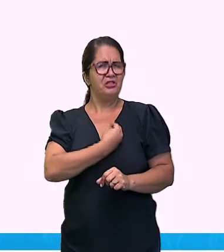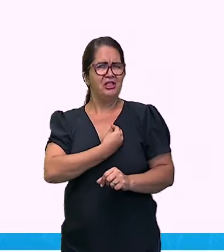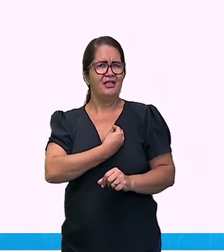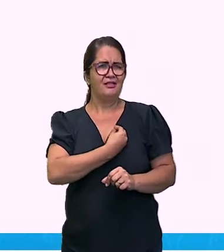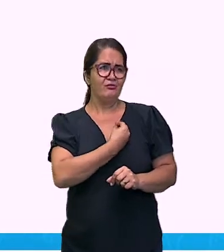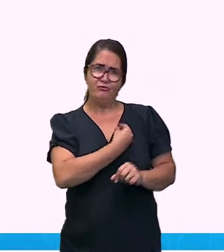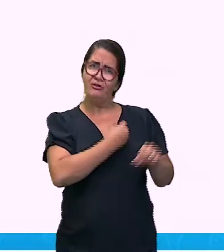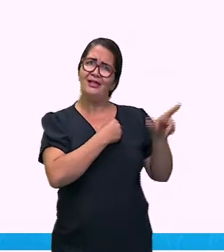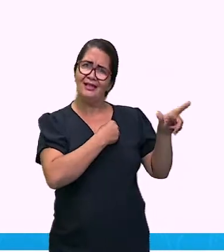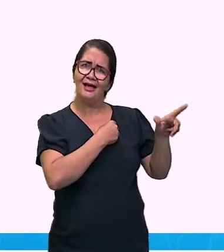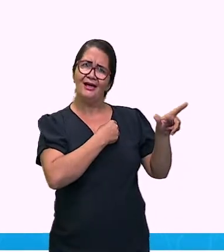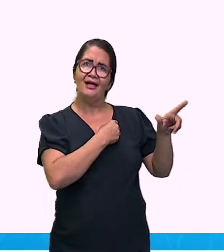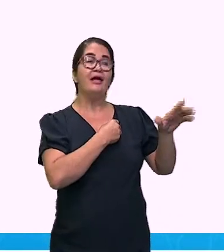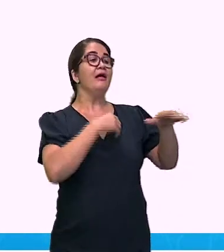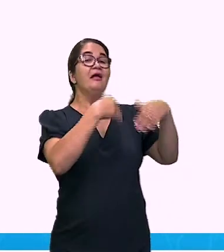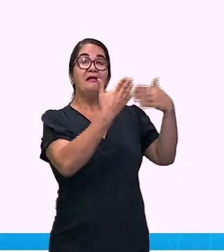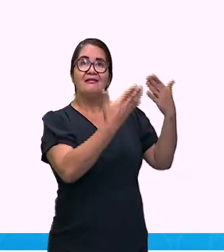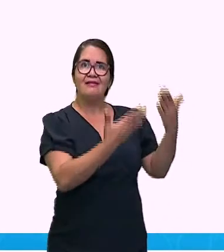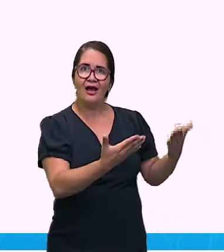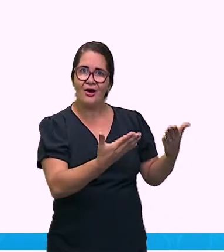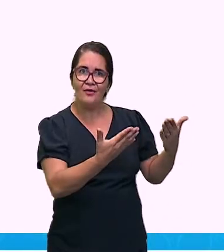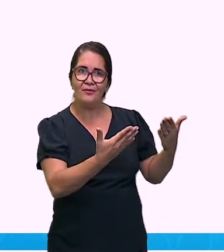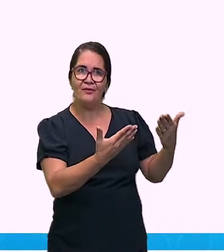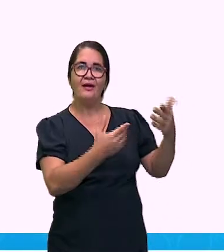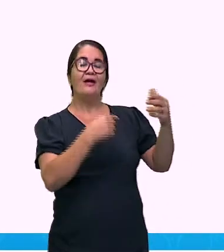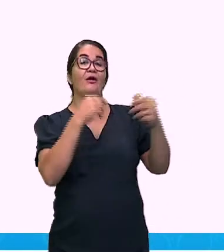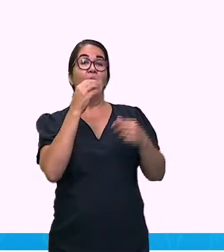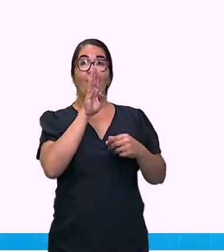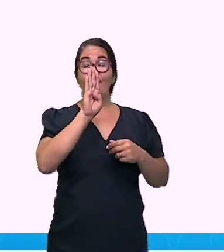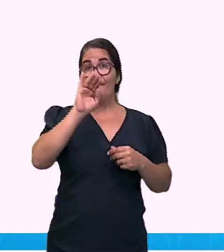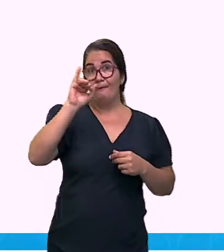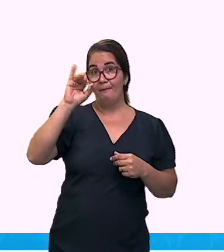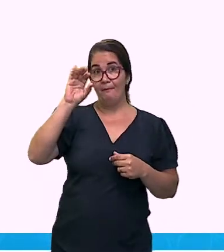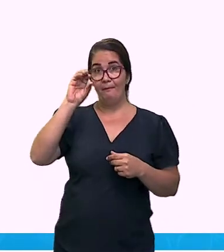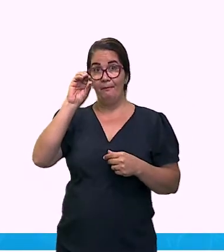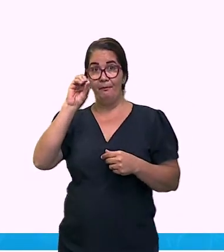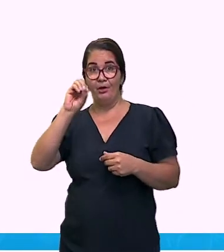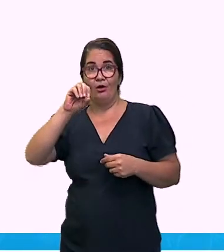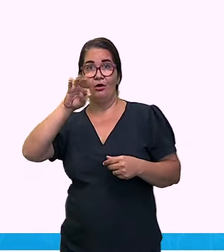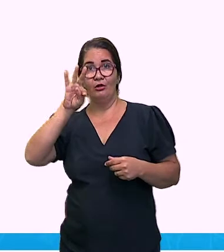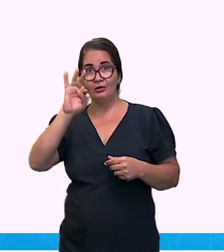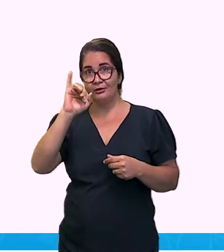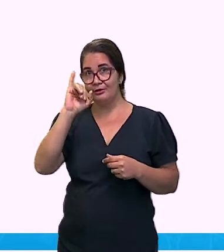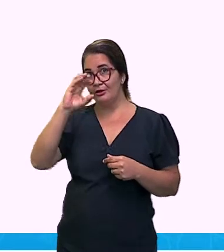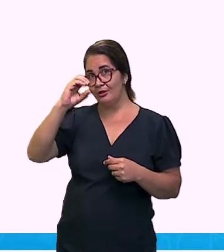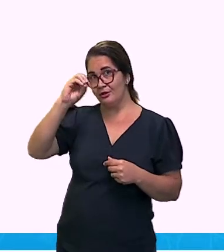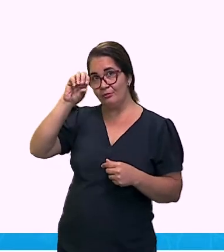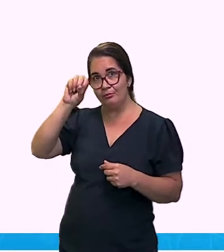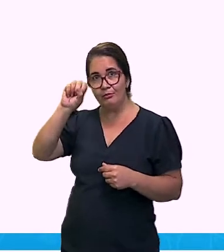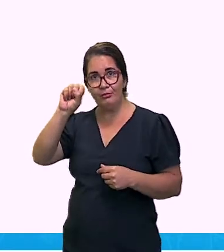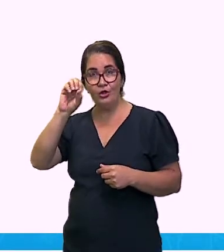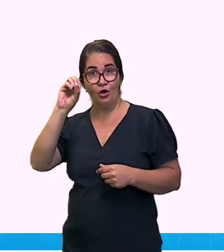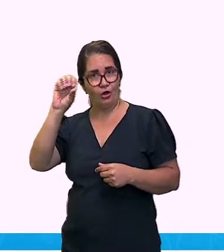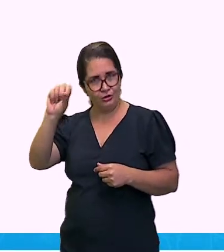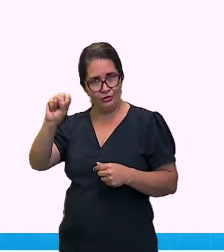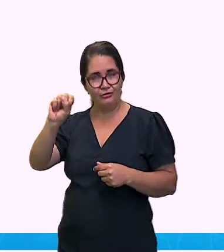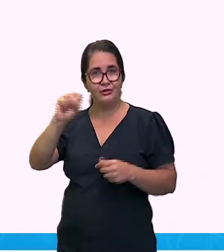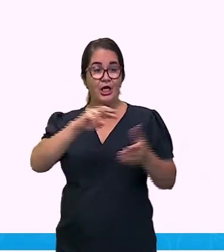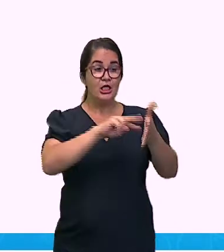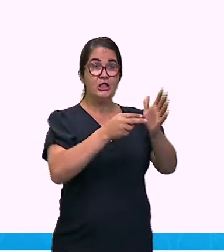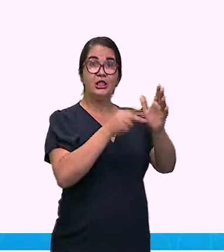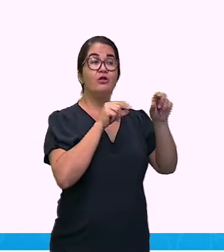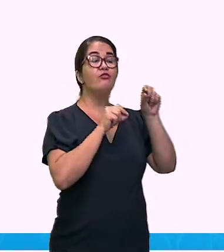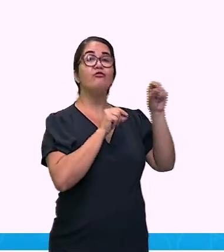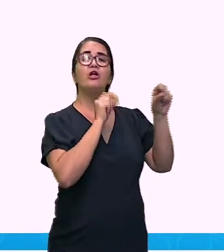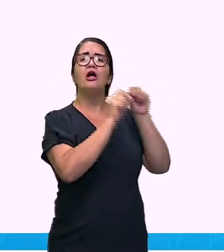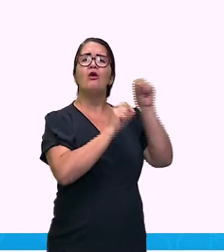traz vida, que traz uma condição de vida para aquele ser, para aquele espaço ali ambiental. Então, quem são os